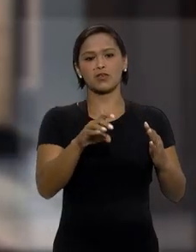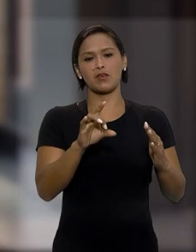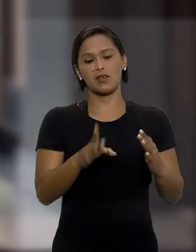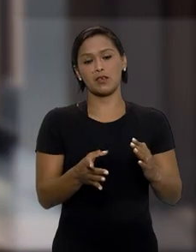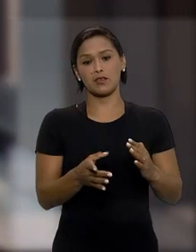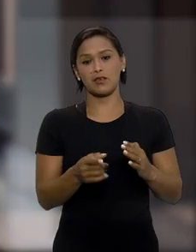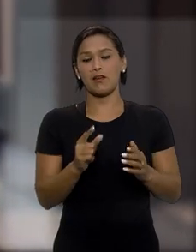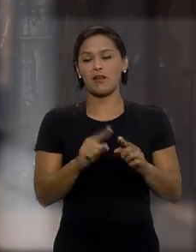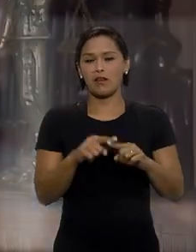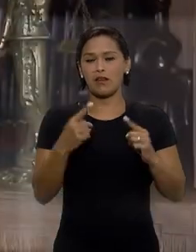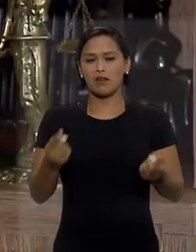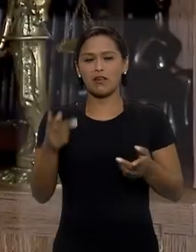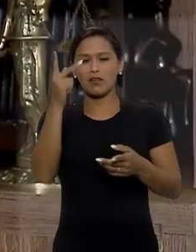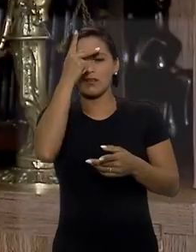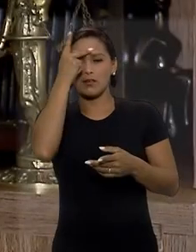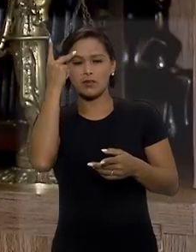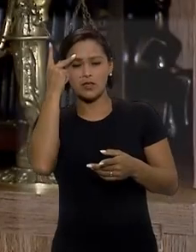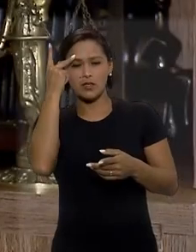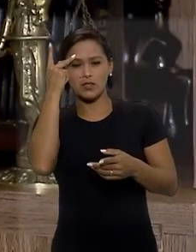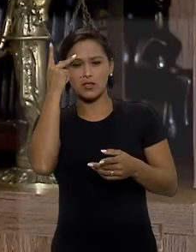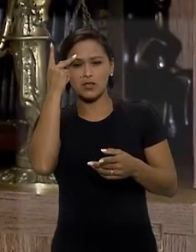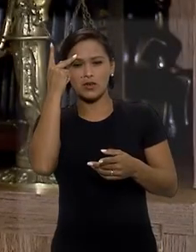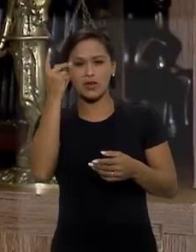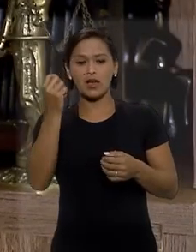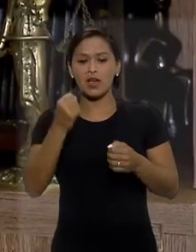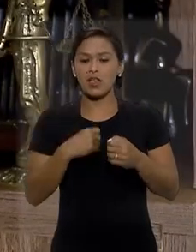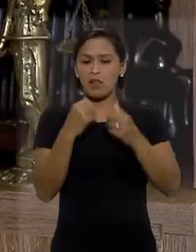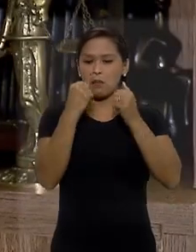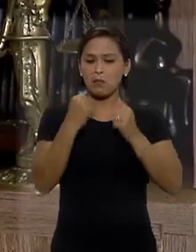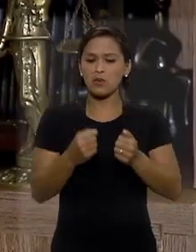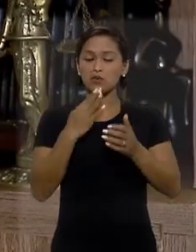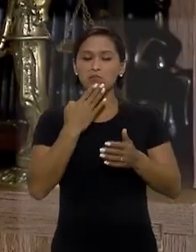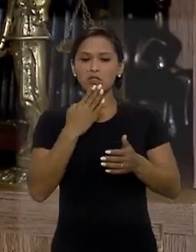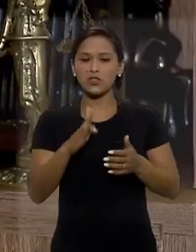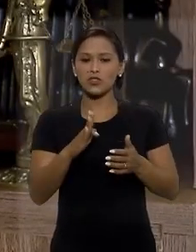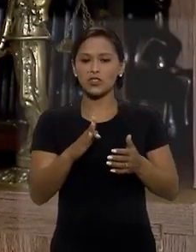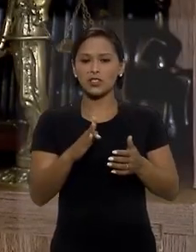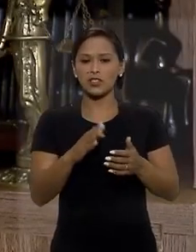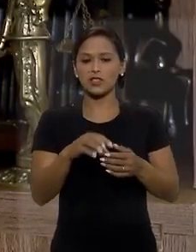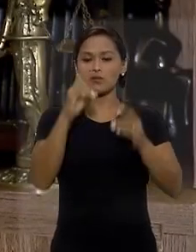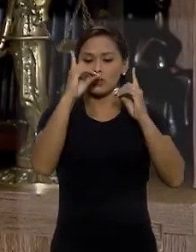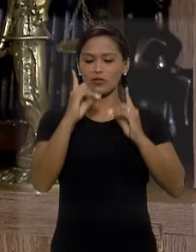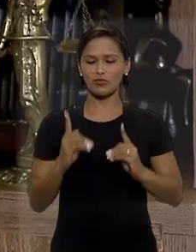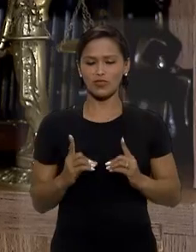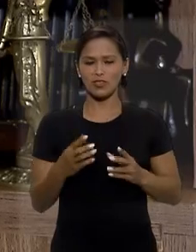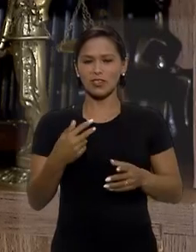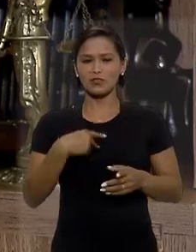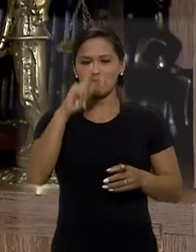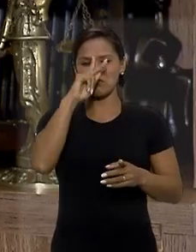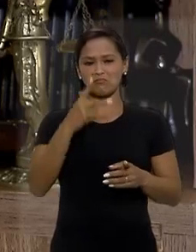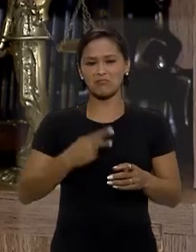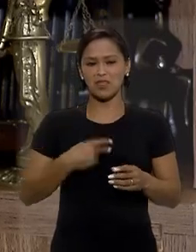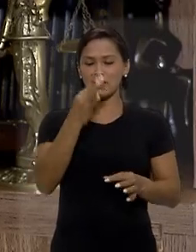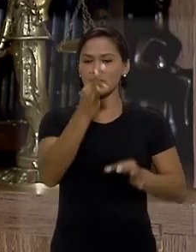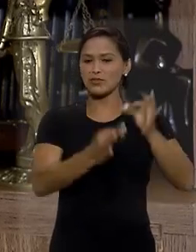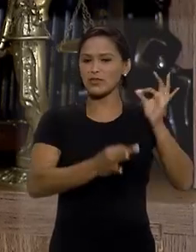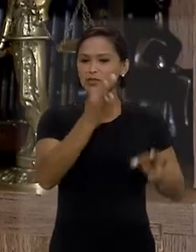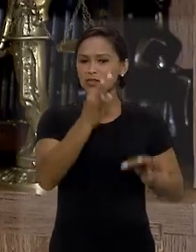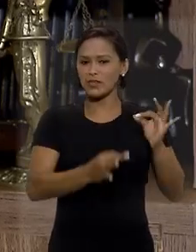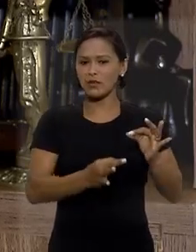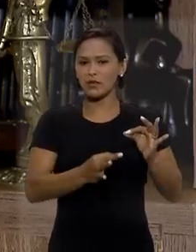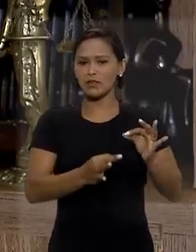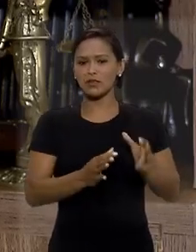aquele período do casamento. Então, essa pessoa, ela detém o direito legal e